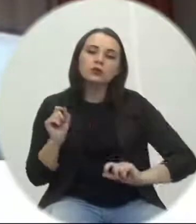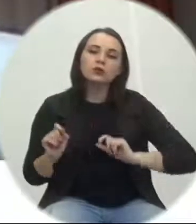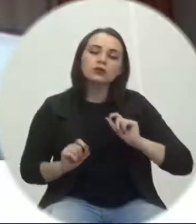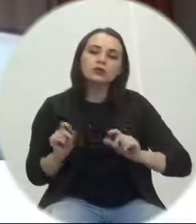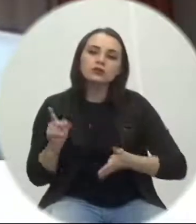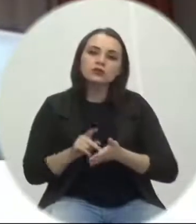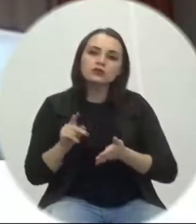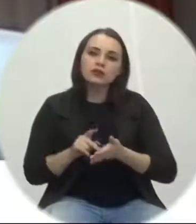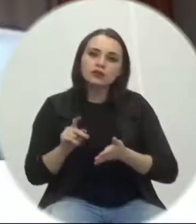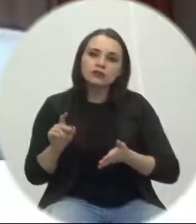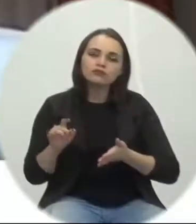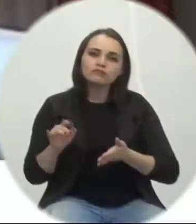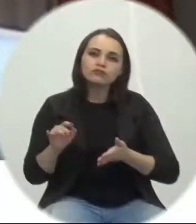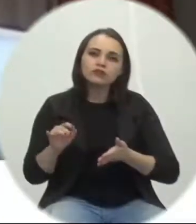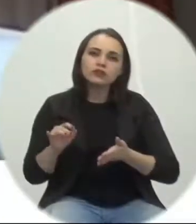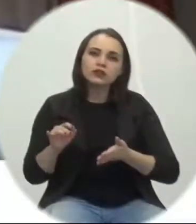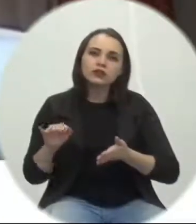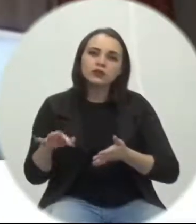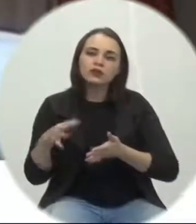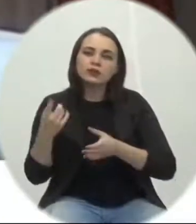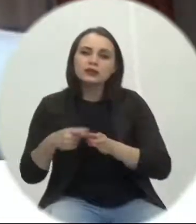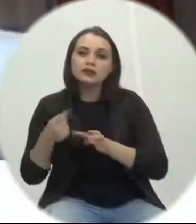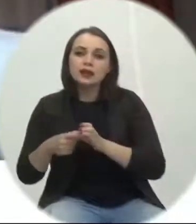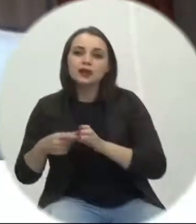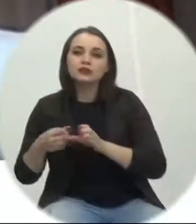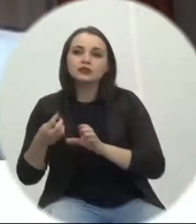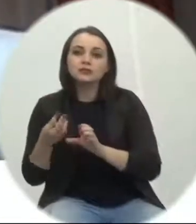na cidade mineira nova, que estivemos lá,